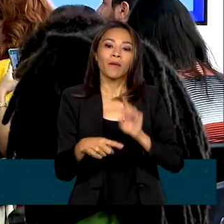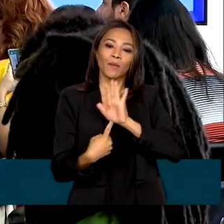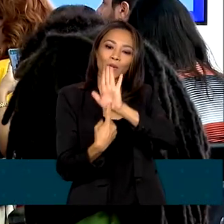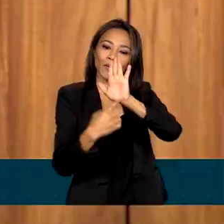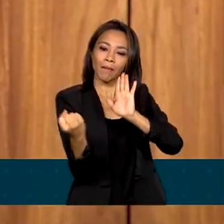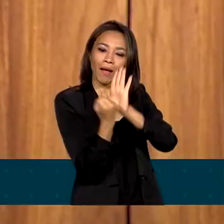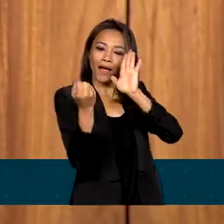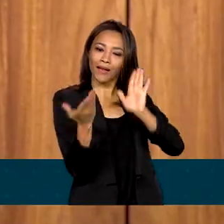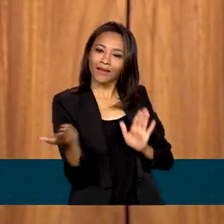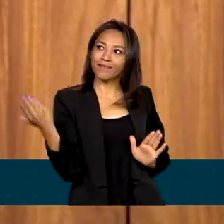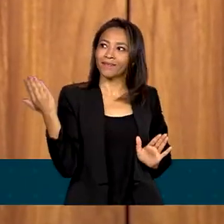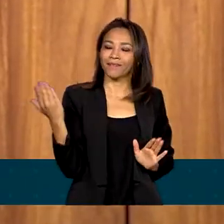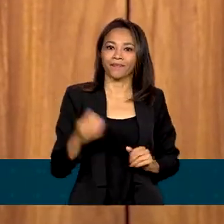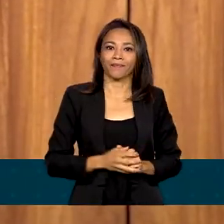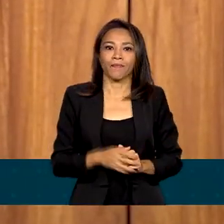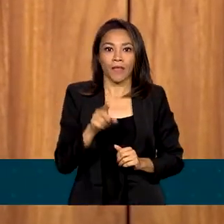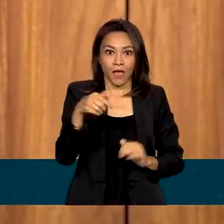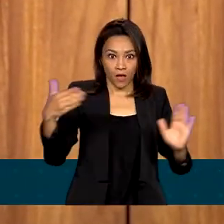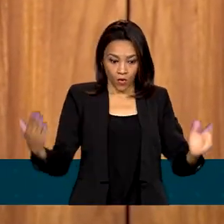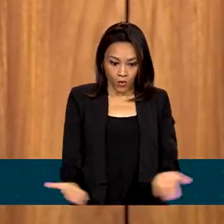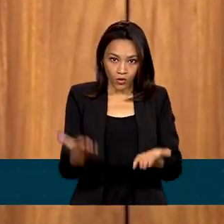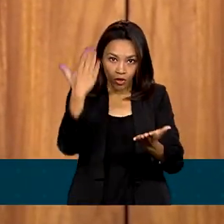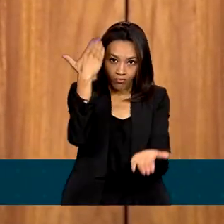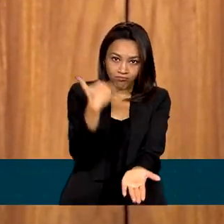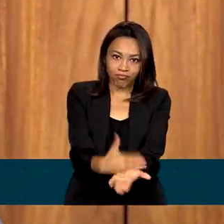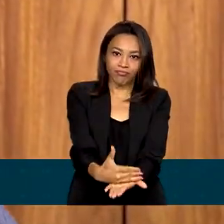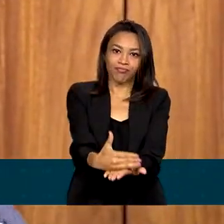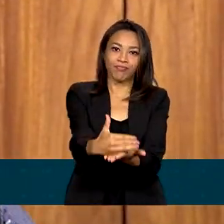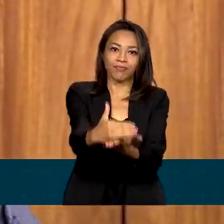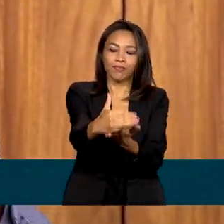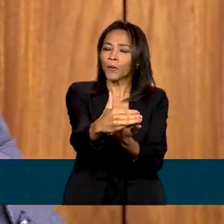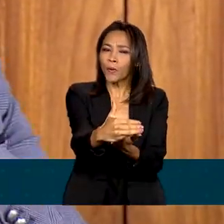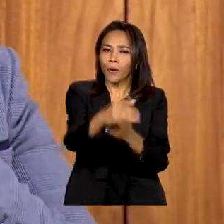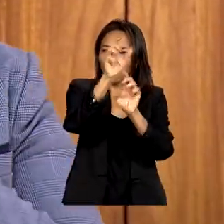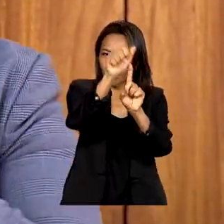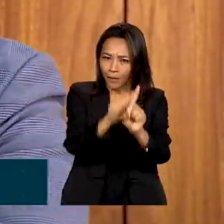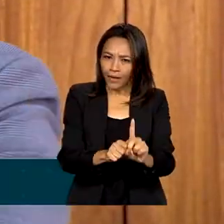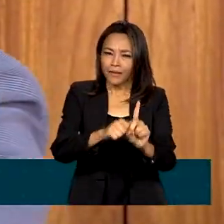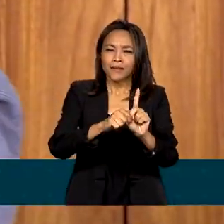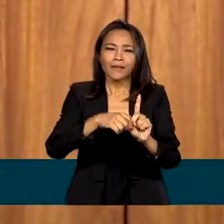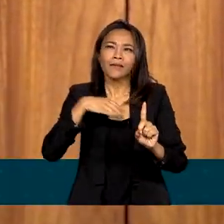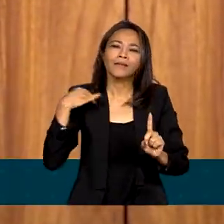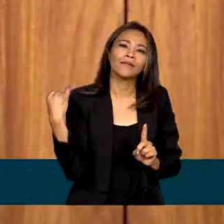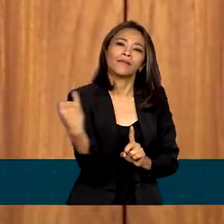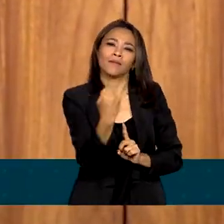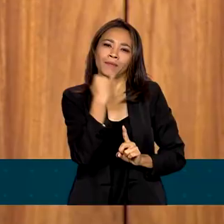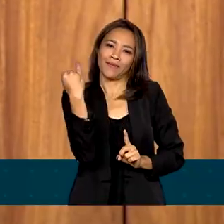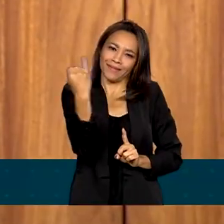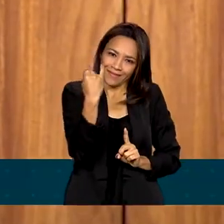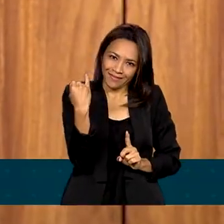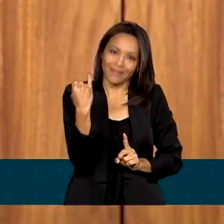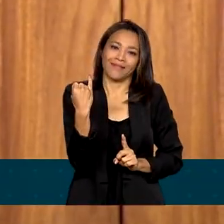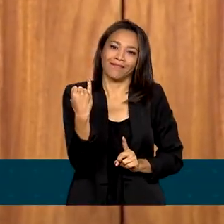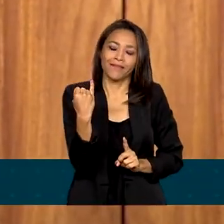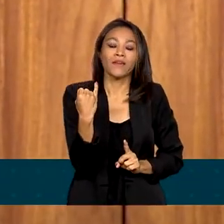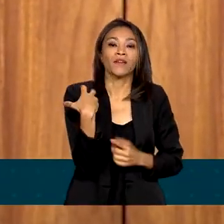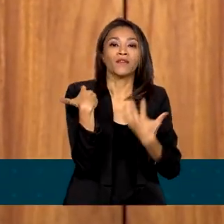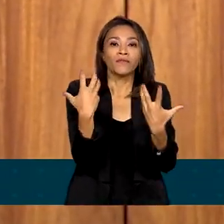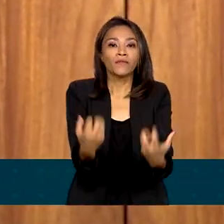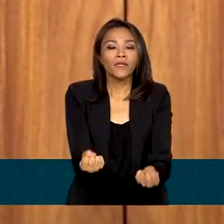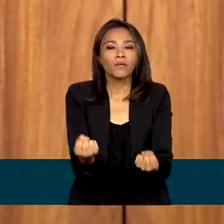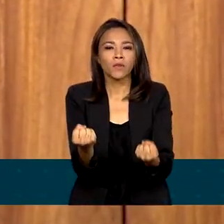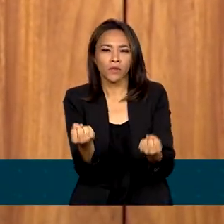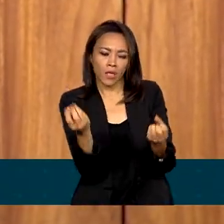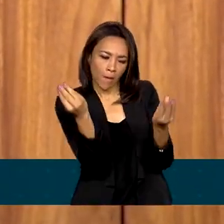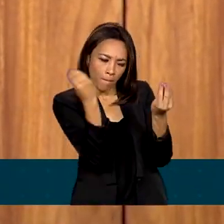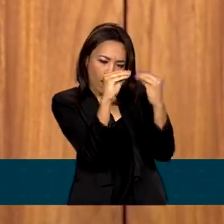da campanha. É o pontapé inicial de um mês que para nós é importante, é fundamental. Nós vamos traçar